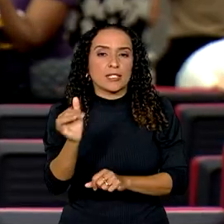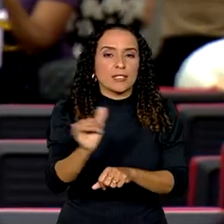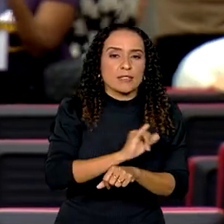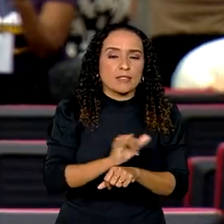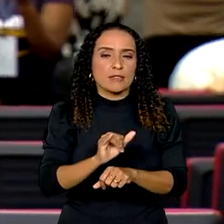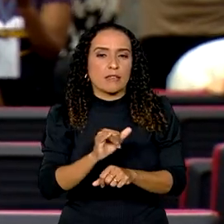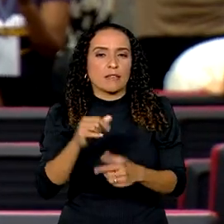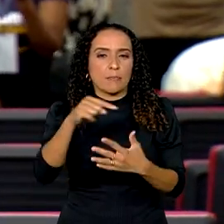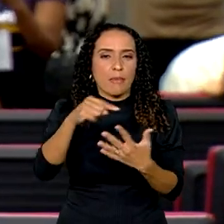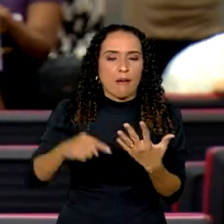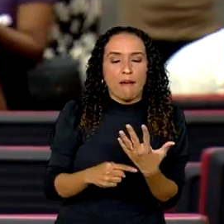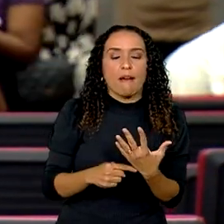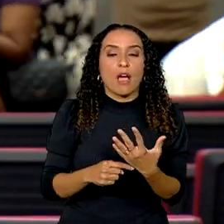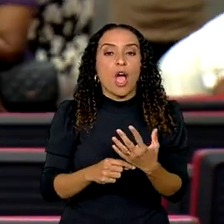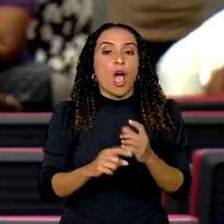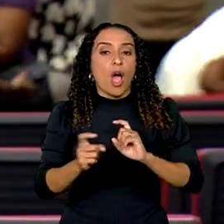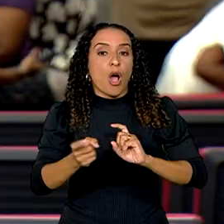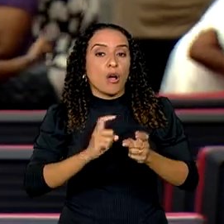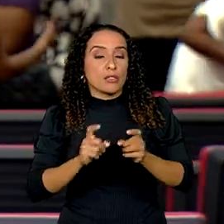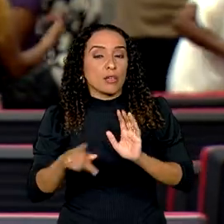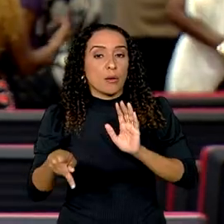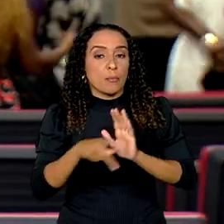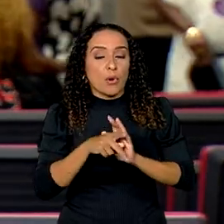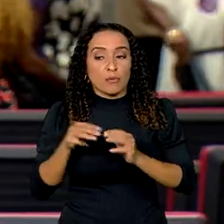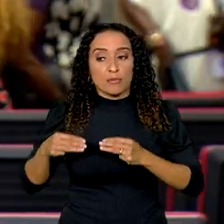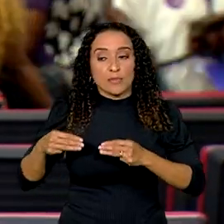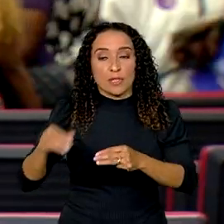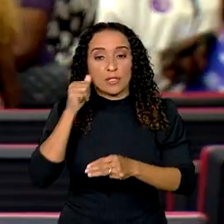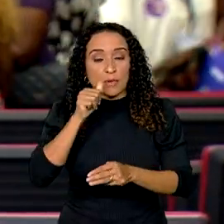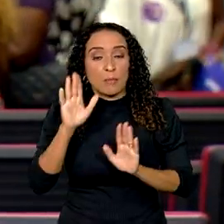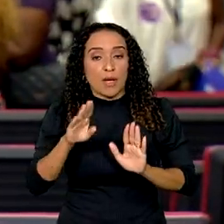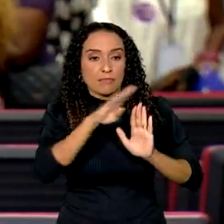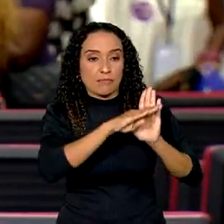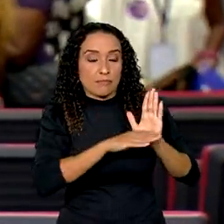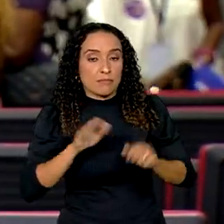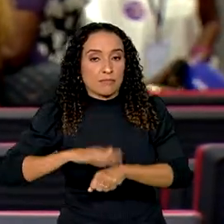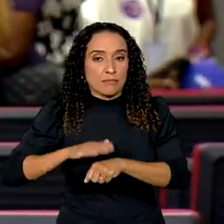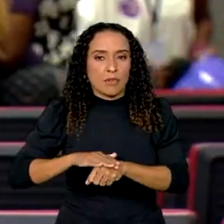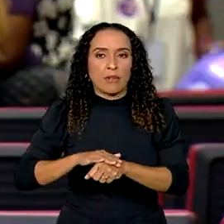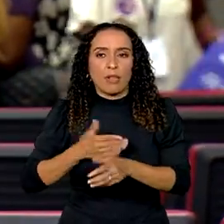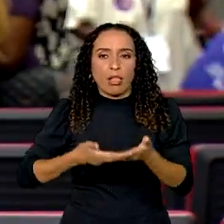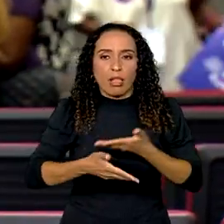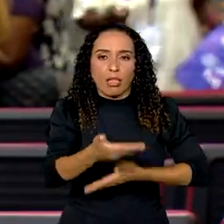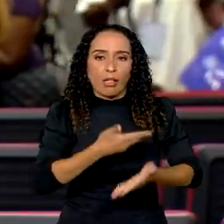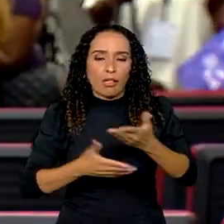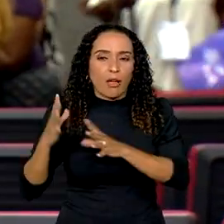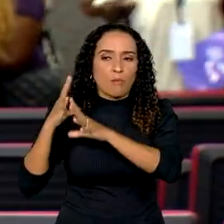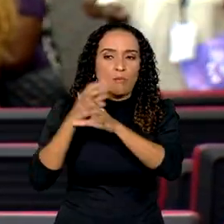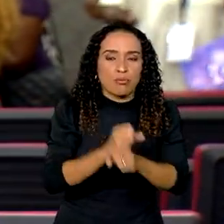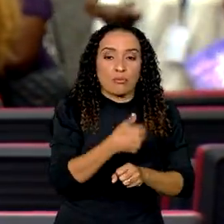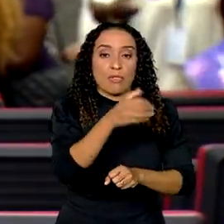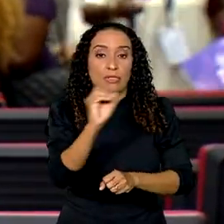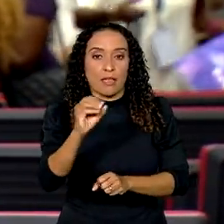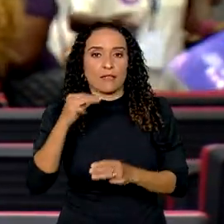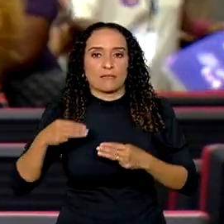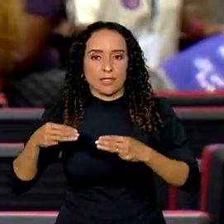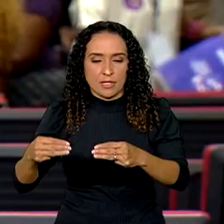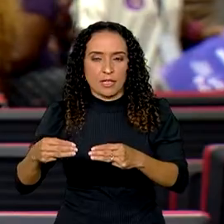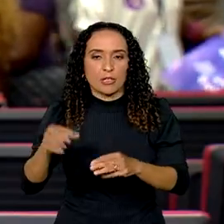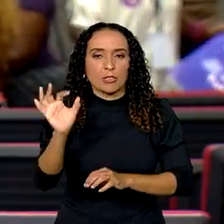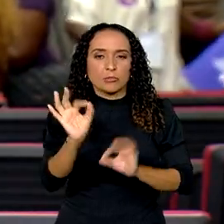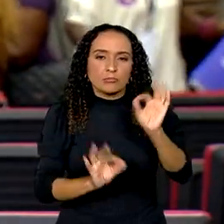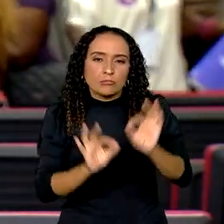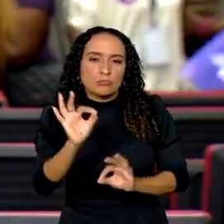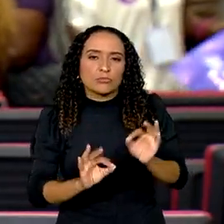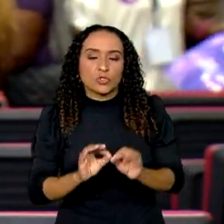A coordenação é do Ministério das Mulheres, mas o Plano de Ações envolve 10 ministérios e prevê medidas